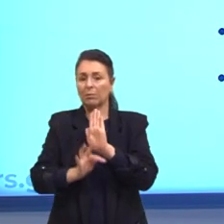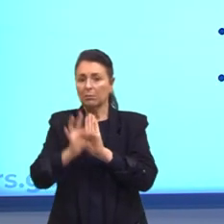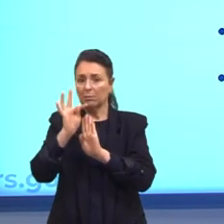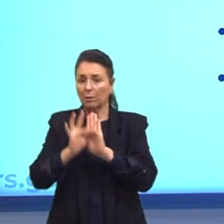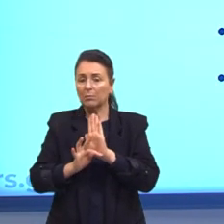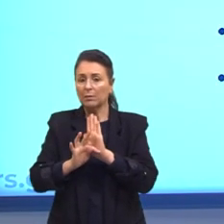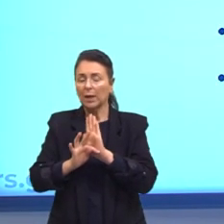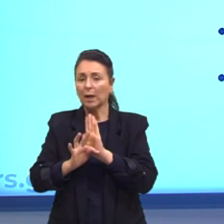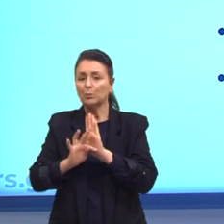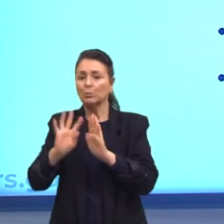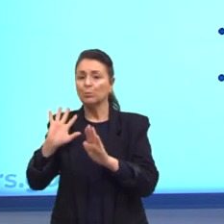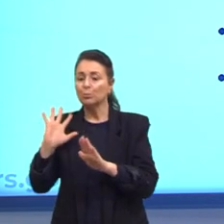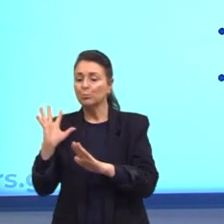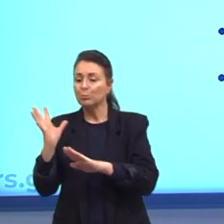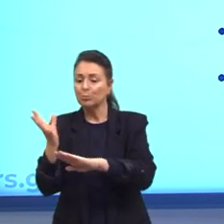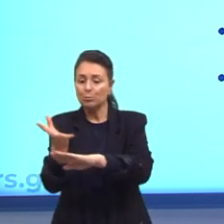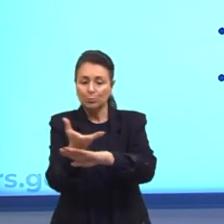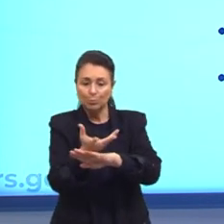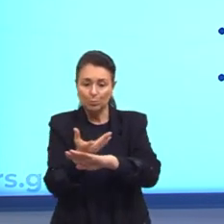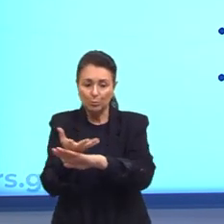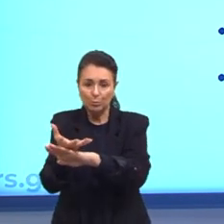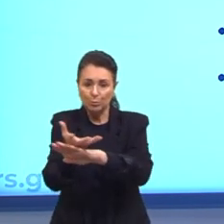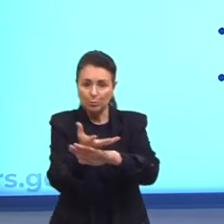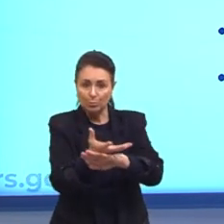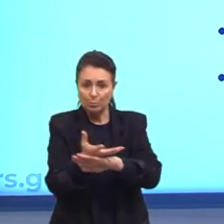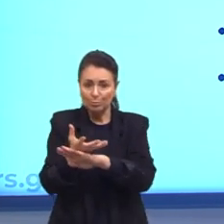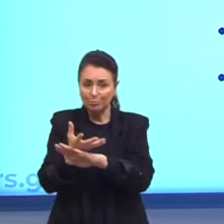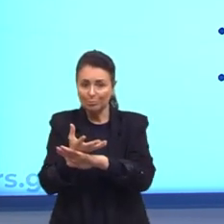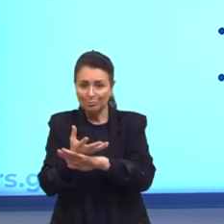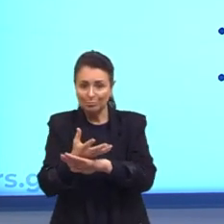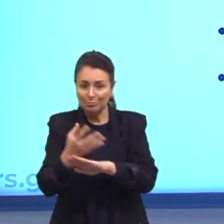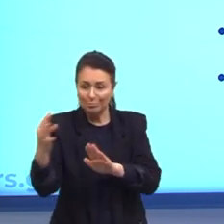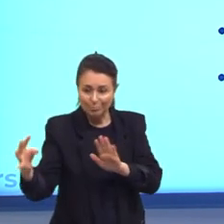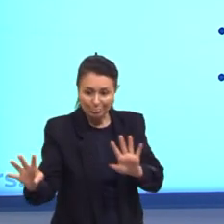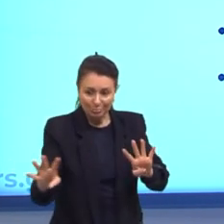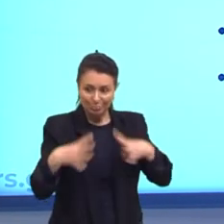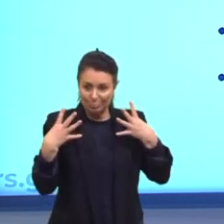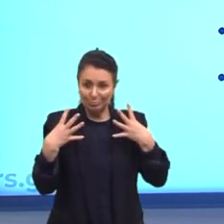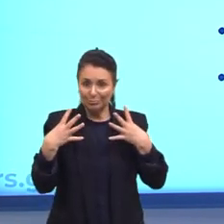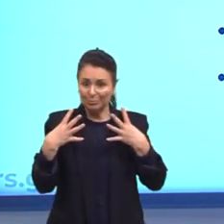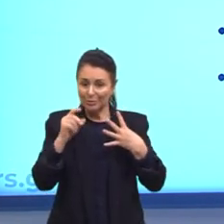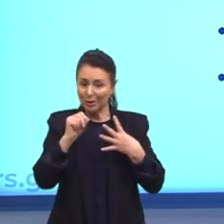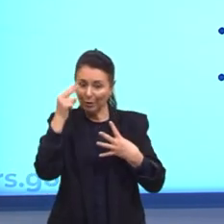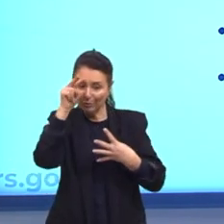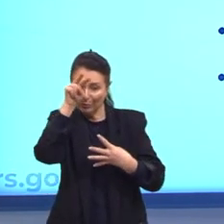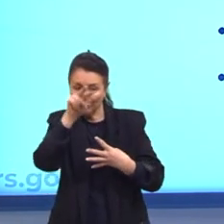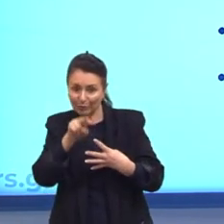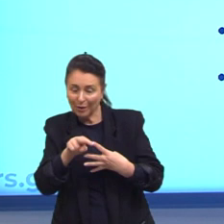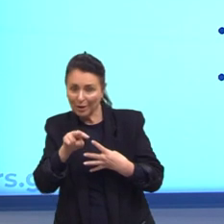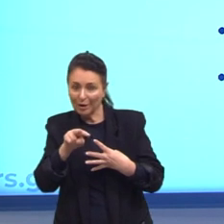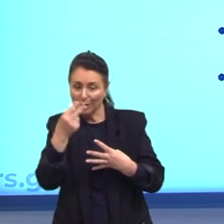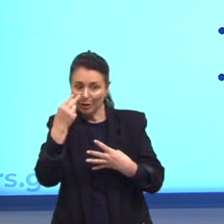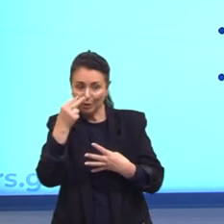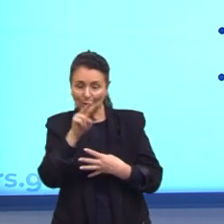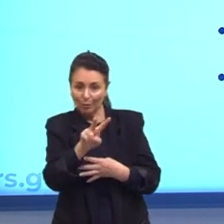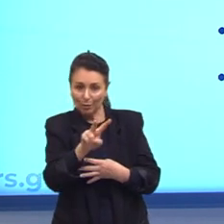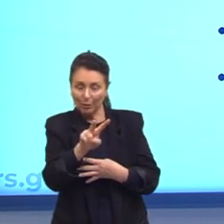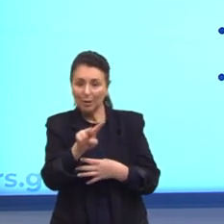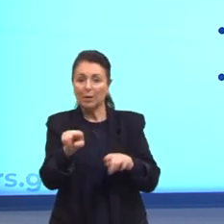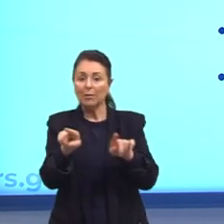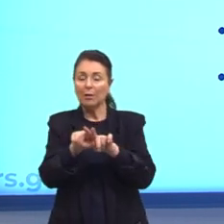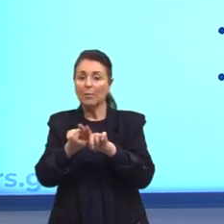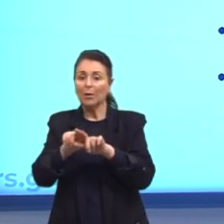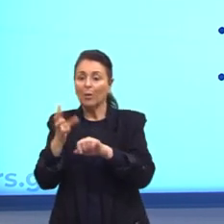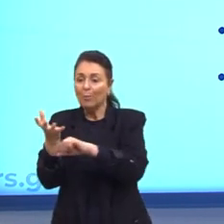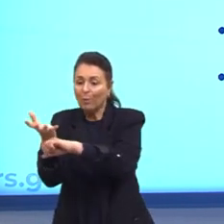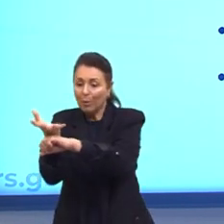persuasivos e atrativos, né? Para chamar a atenção aí desse interlocutor, para convencer esse interlocutor.